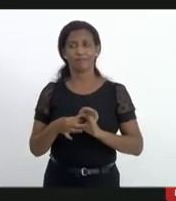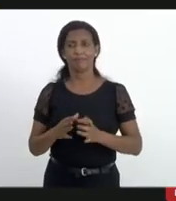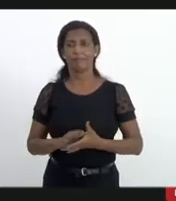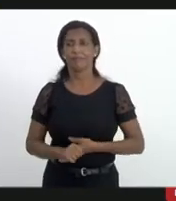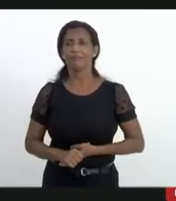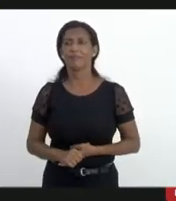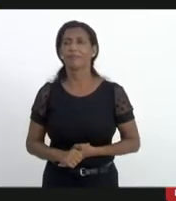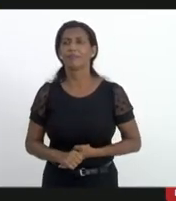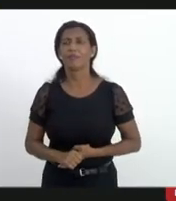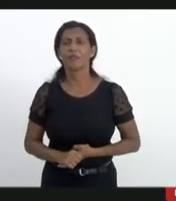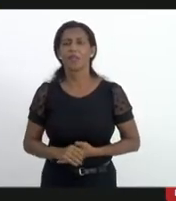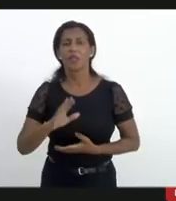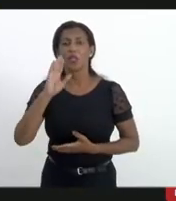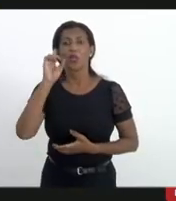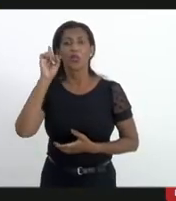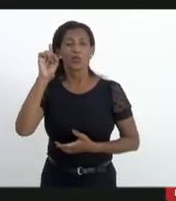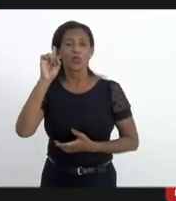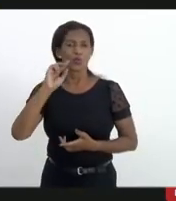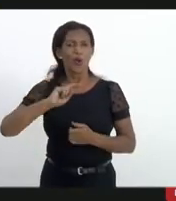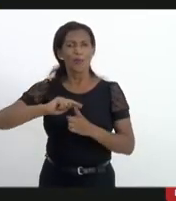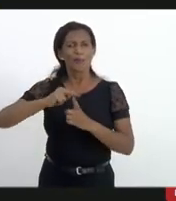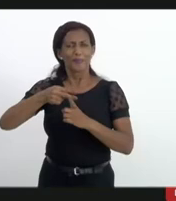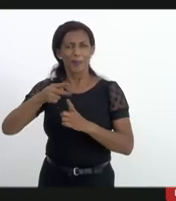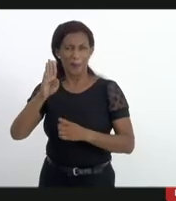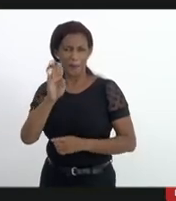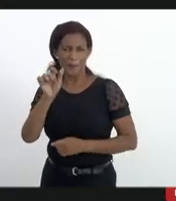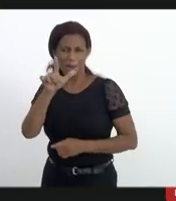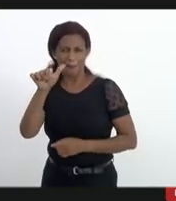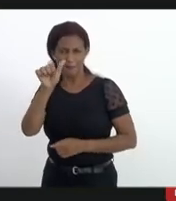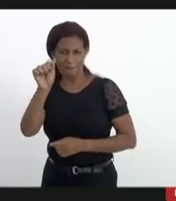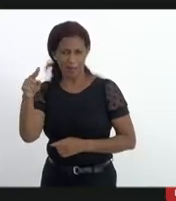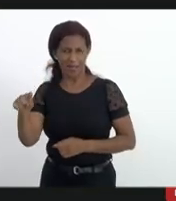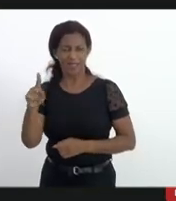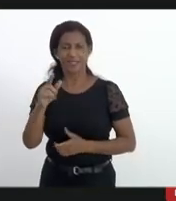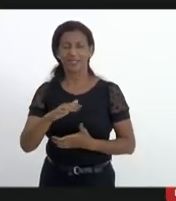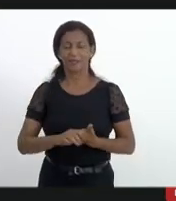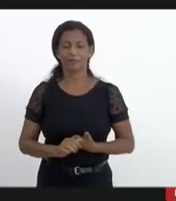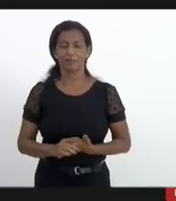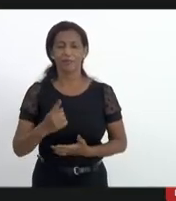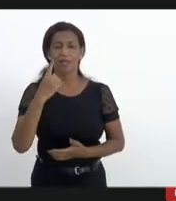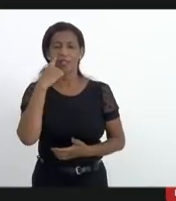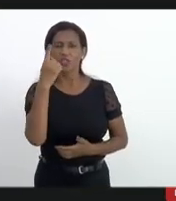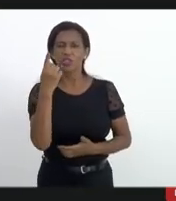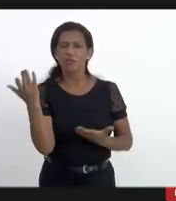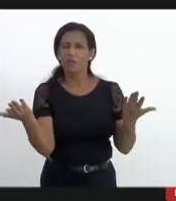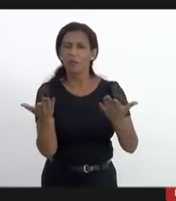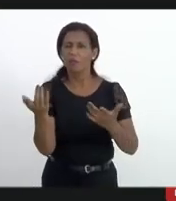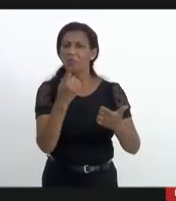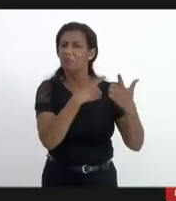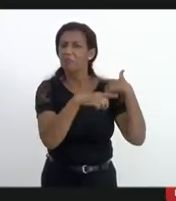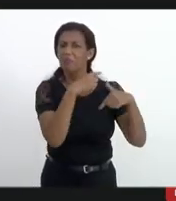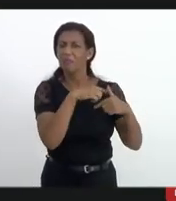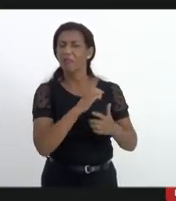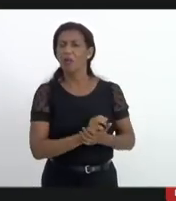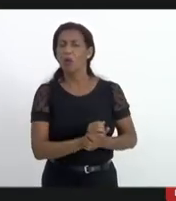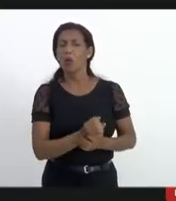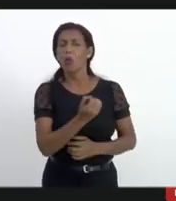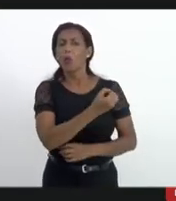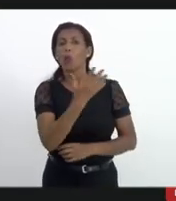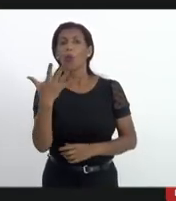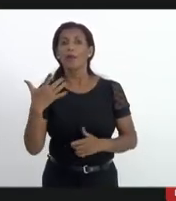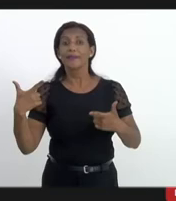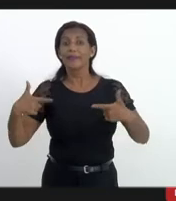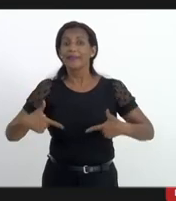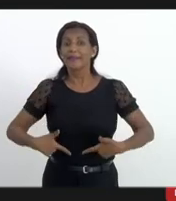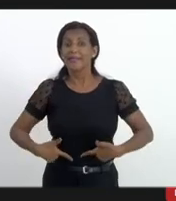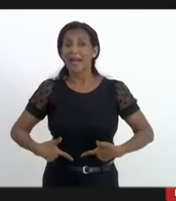só para acrescentar aqui até o Blas não sei se vai ter essas estatísticas mas a gente ouviu agora recente falar da quantidade de armas